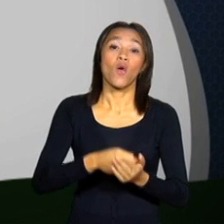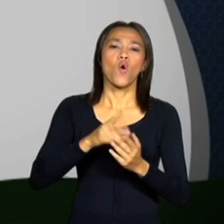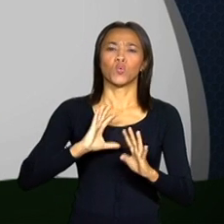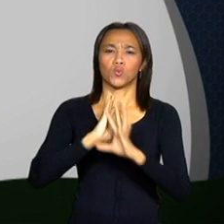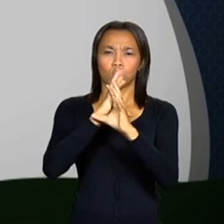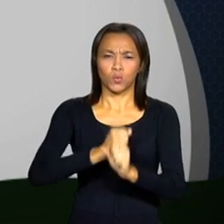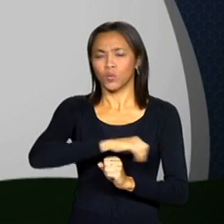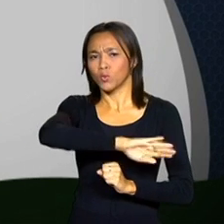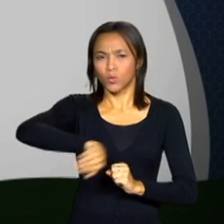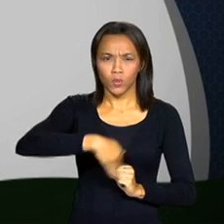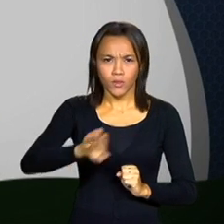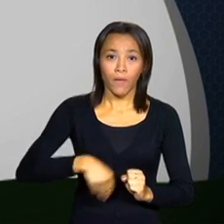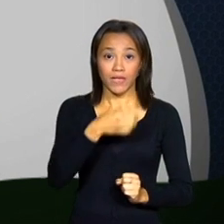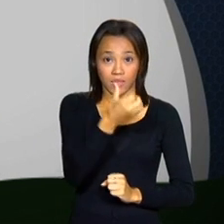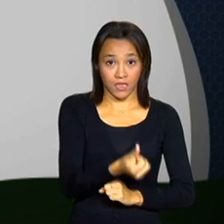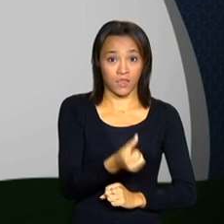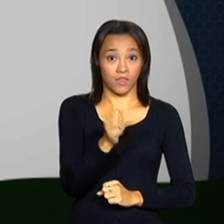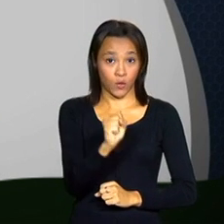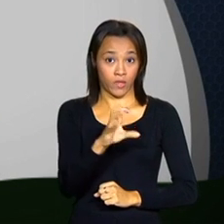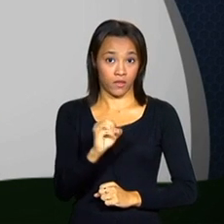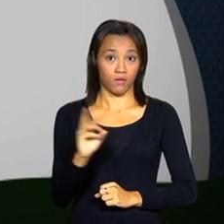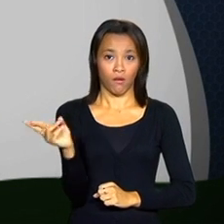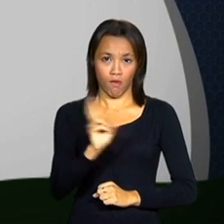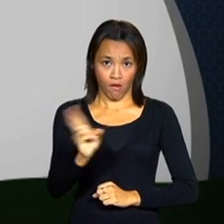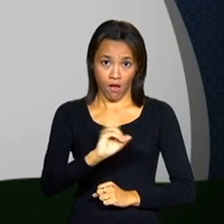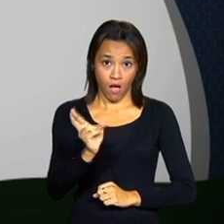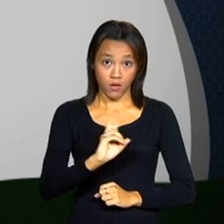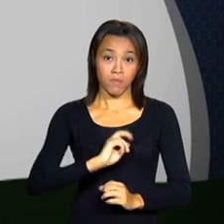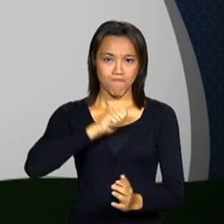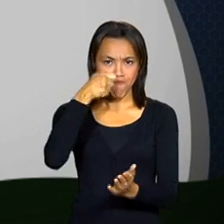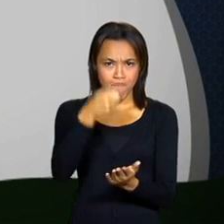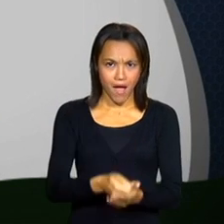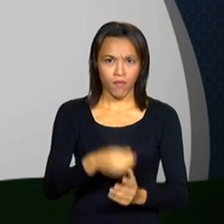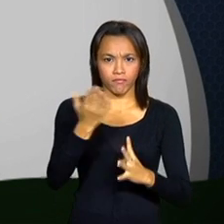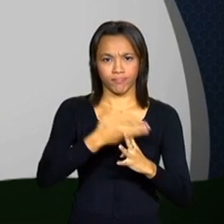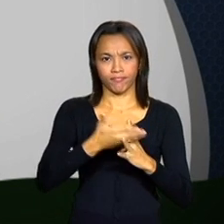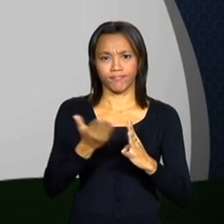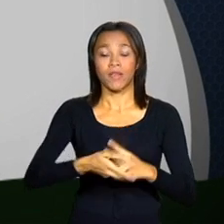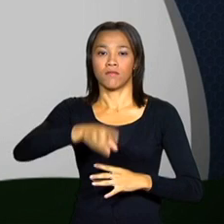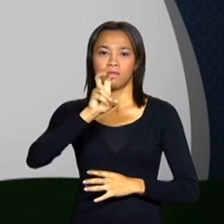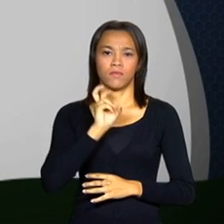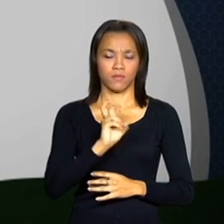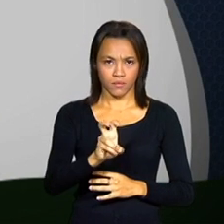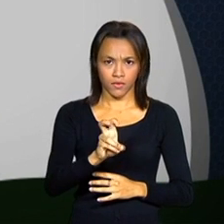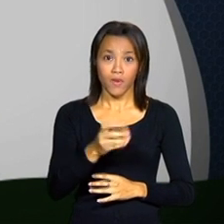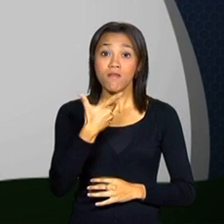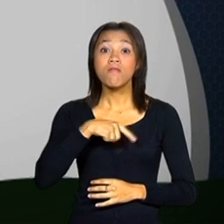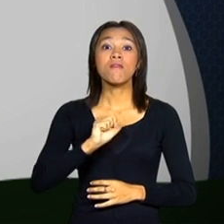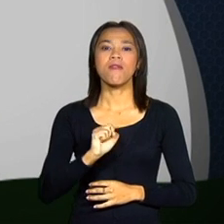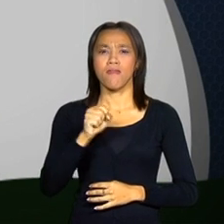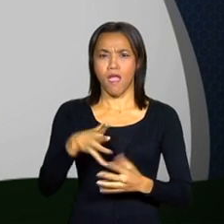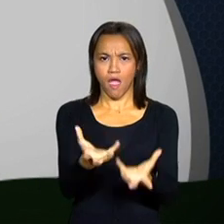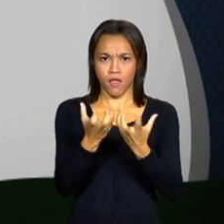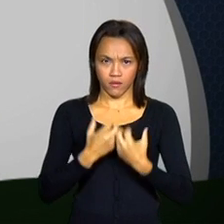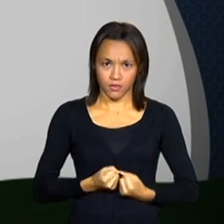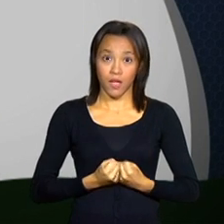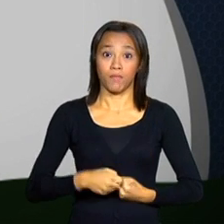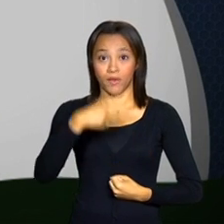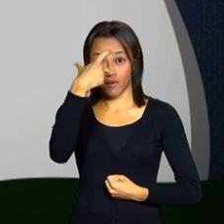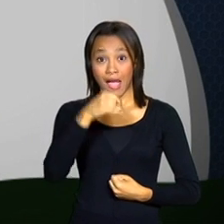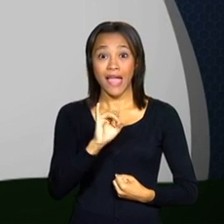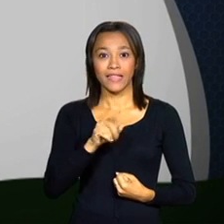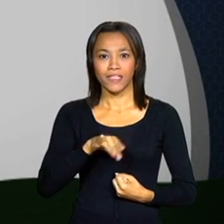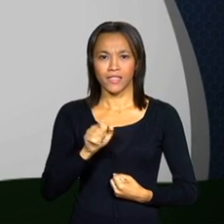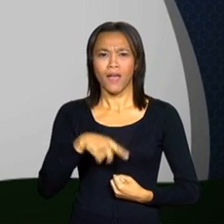total do benefício é de R$ 680,00 pagos em cinco parcelas mensais. Quem recebe a indenização